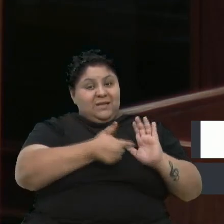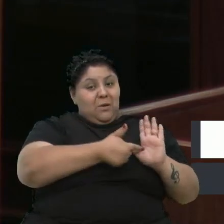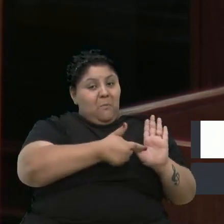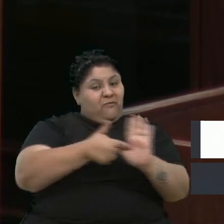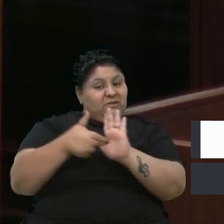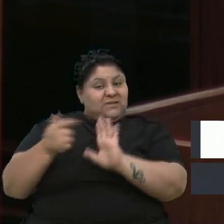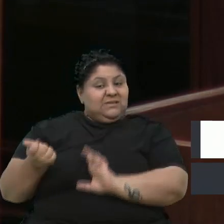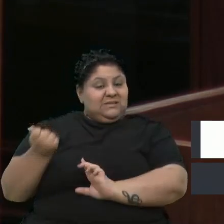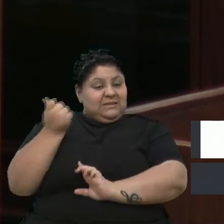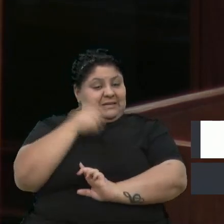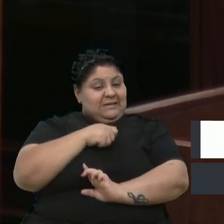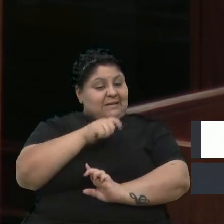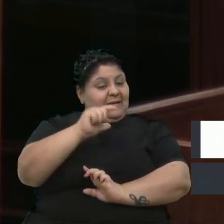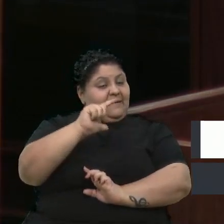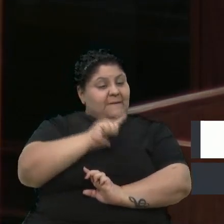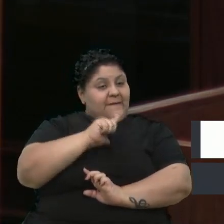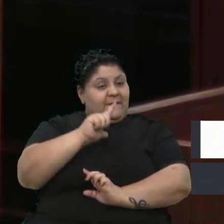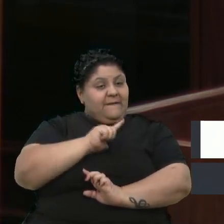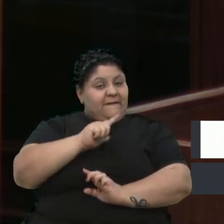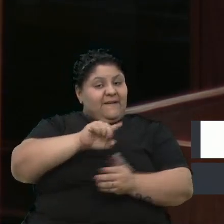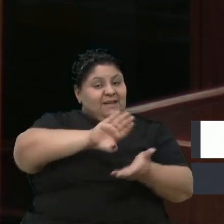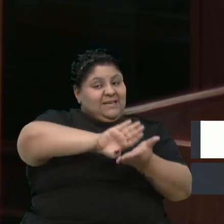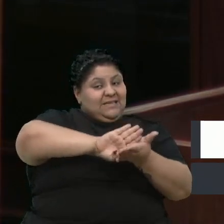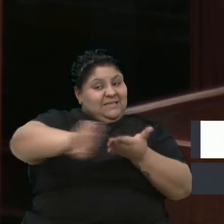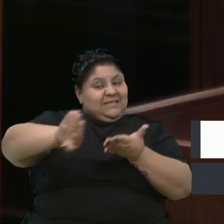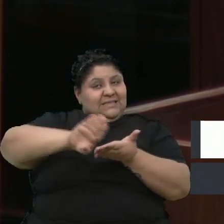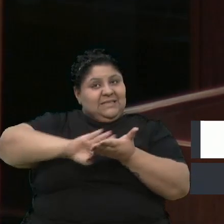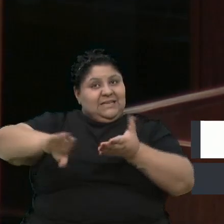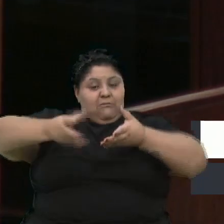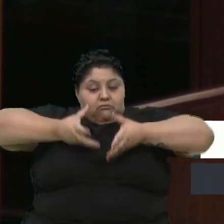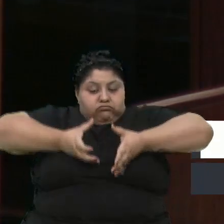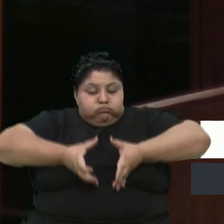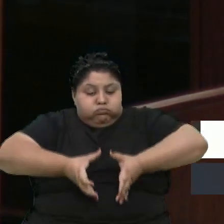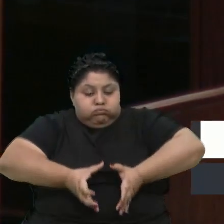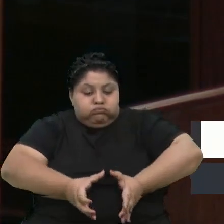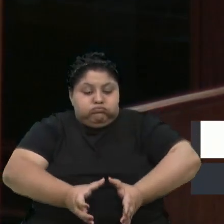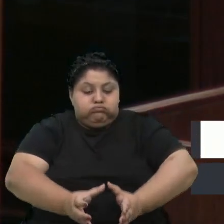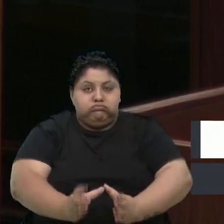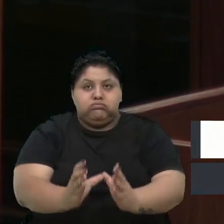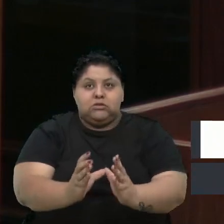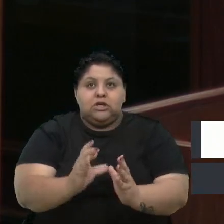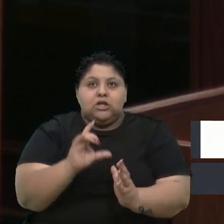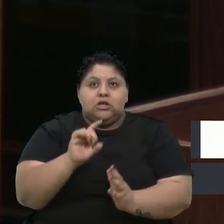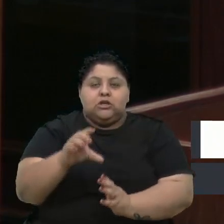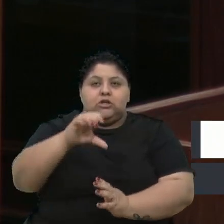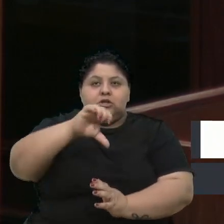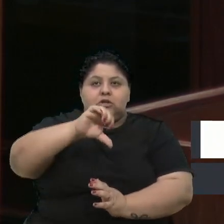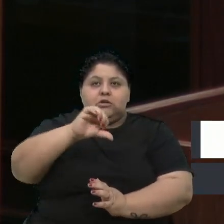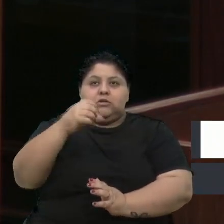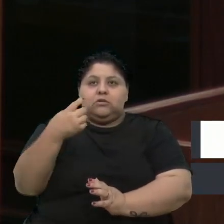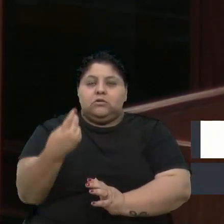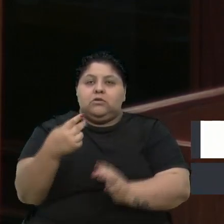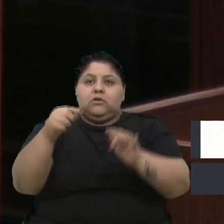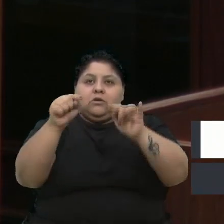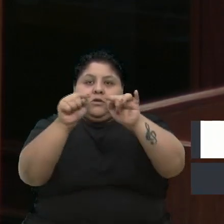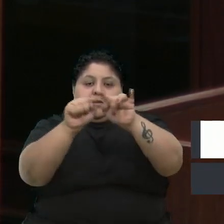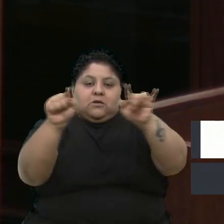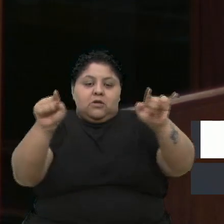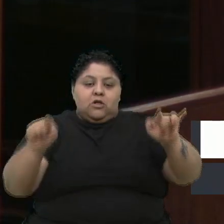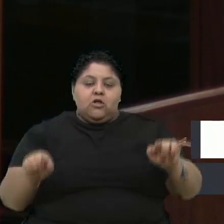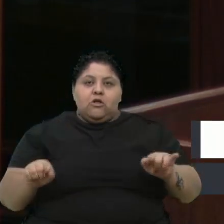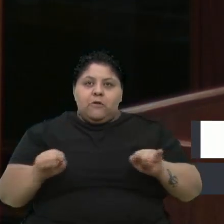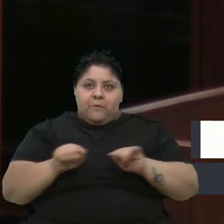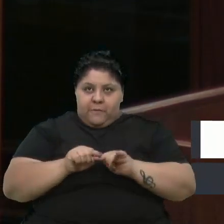dessa retirada, dessa tubulação, que é só 92 metros de tubulação.